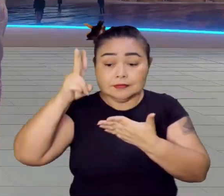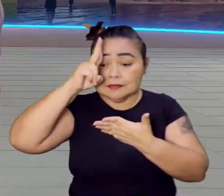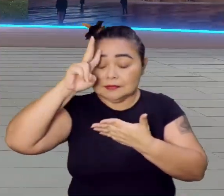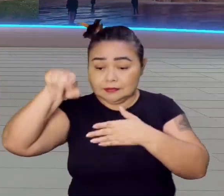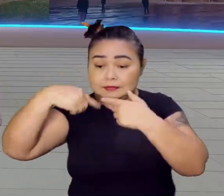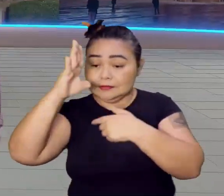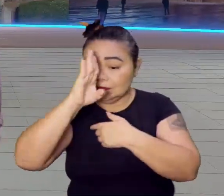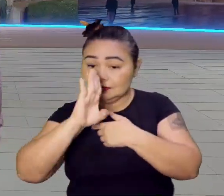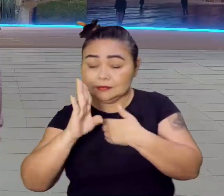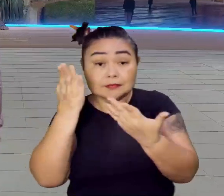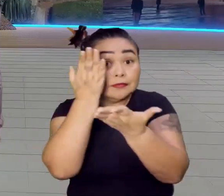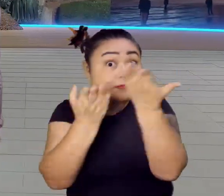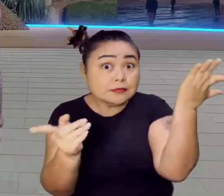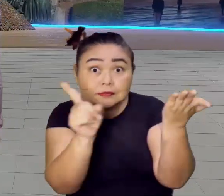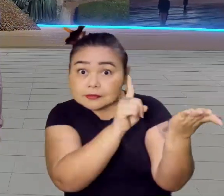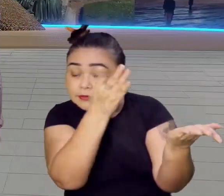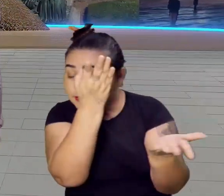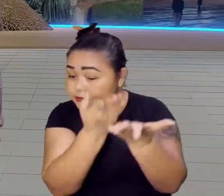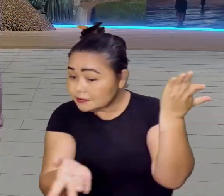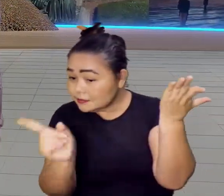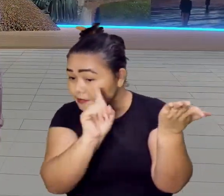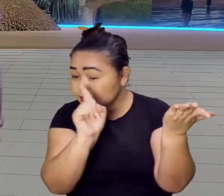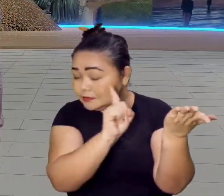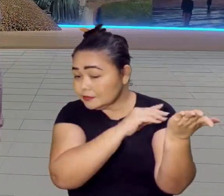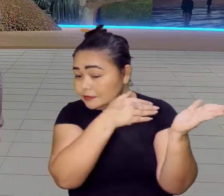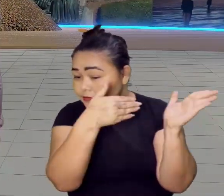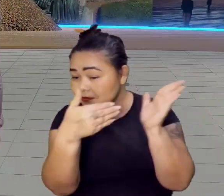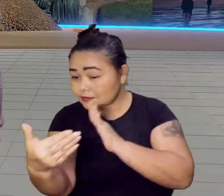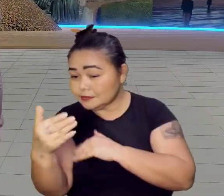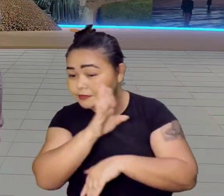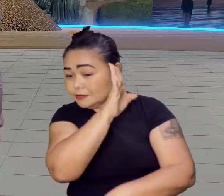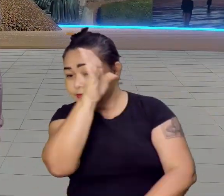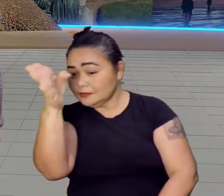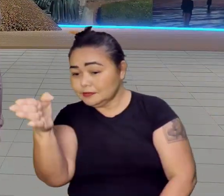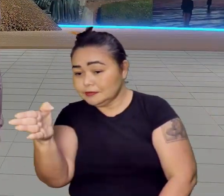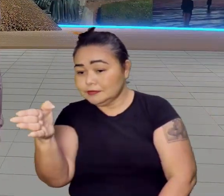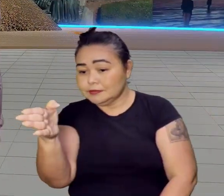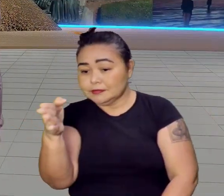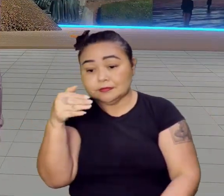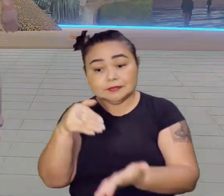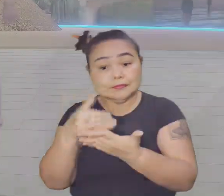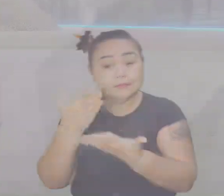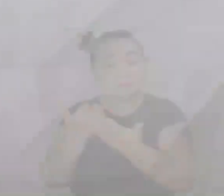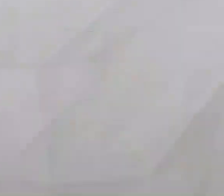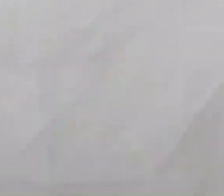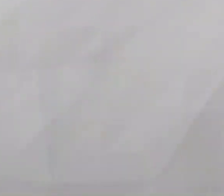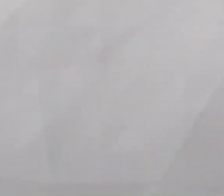Não perca, não perca nenhum capítulo nessa nossa viagem. Até a próxima aula.